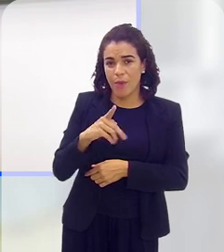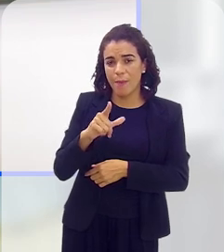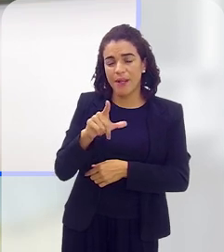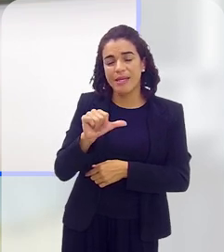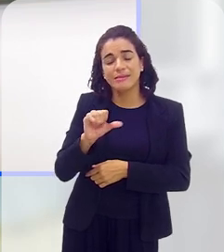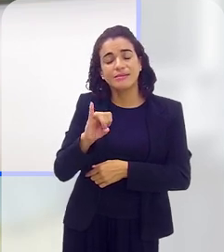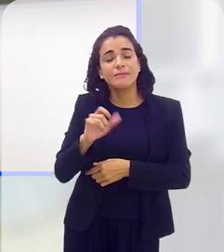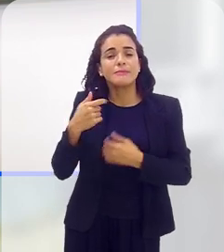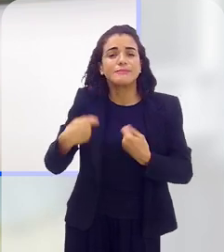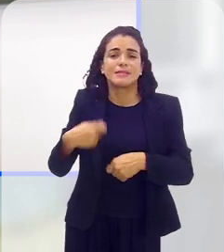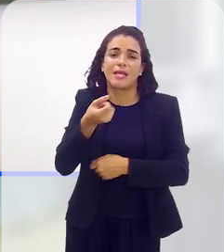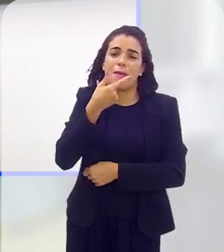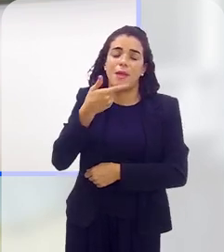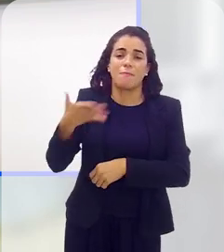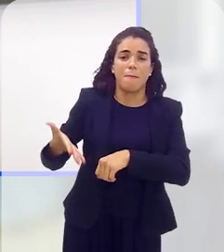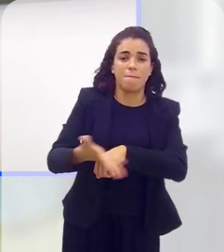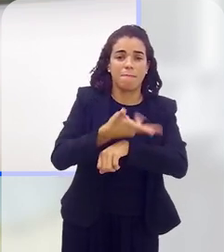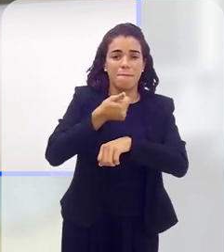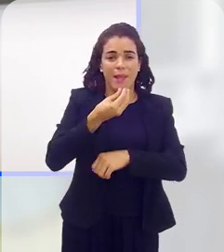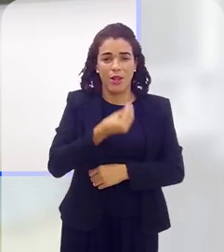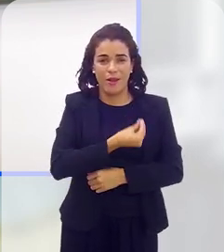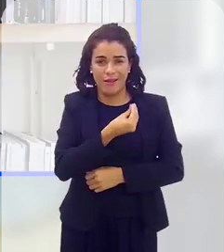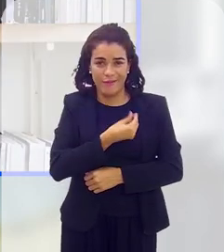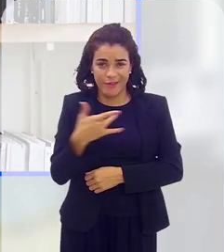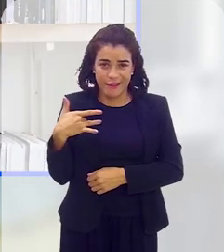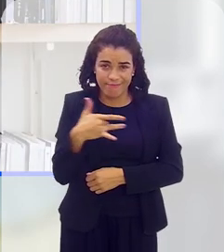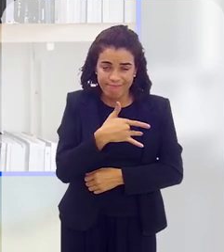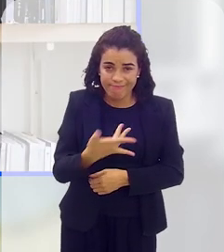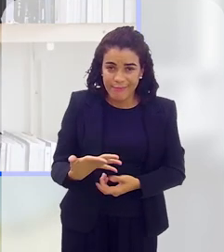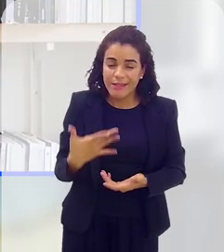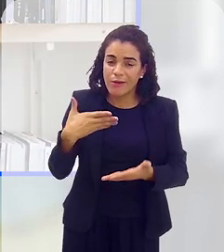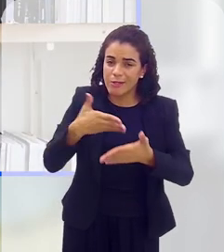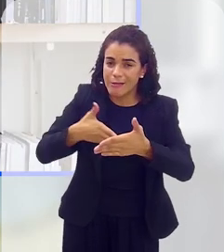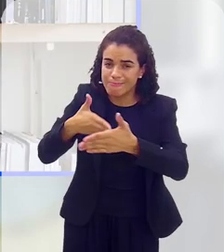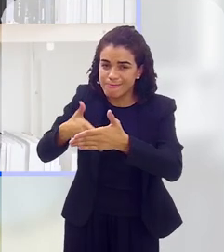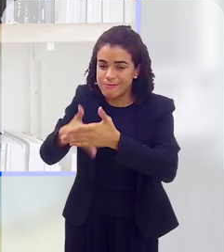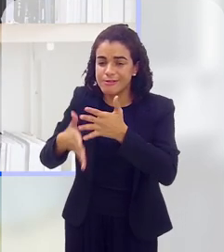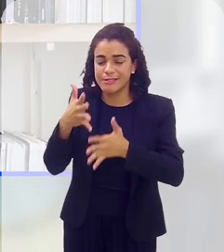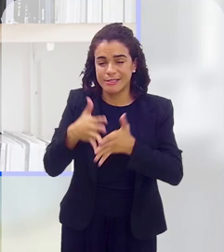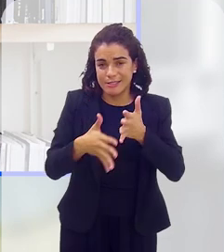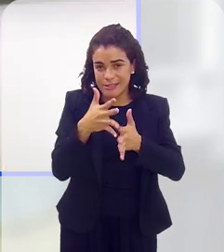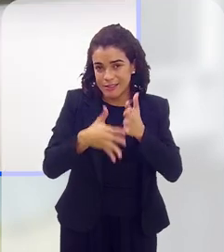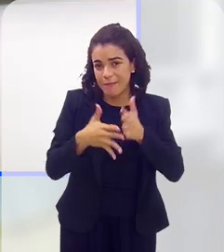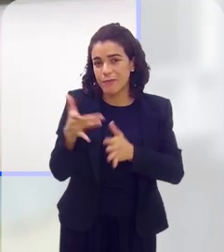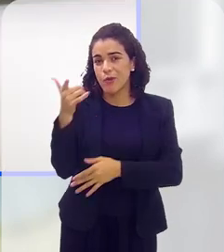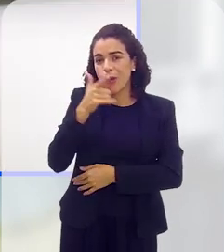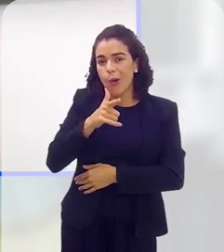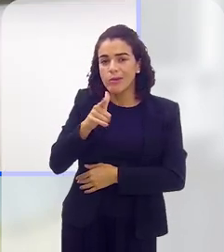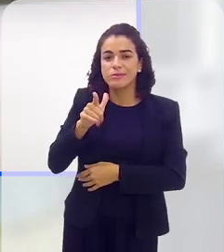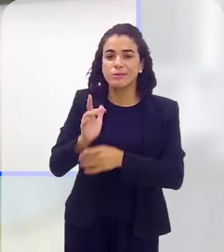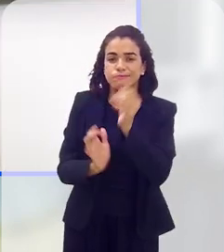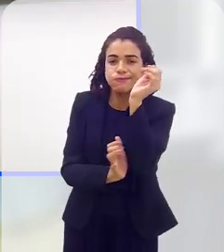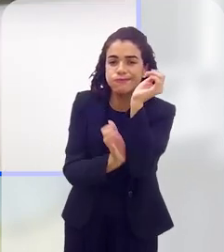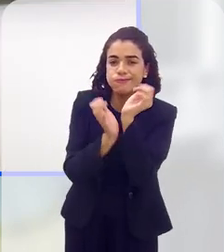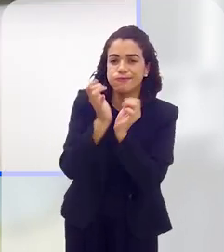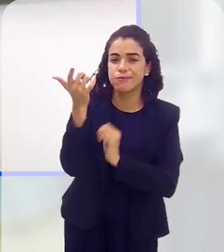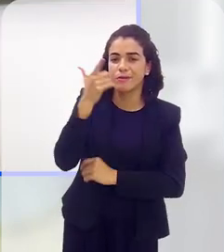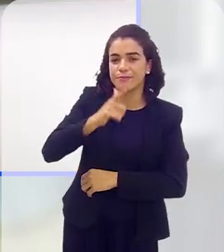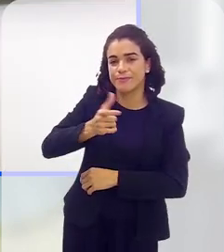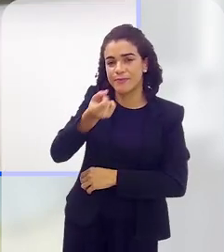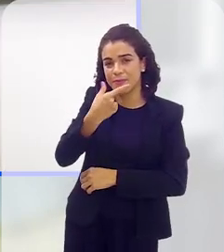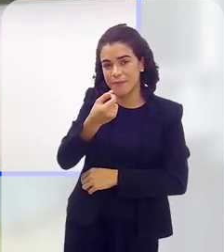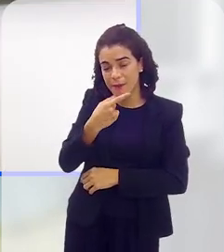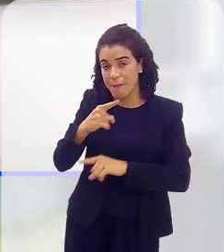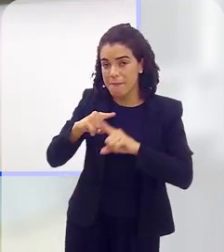precisa do medicamento para a melhor qualidade de vida dela. Então, assim, a gente tem essa dificuldade aí da judicialização, mas